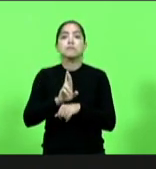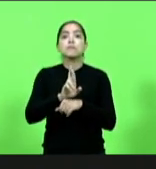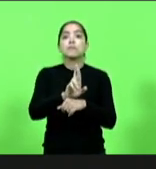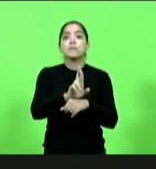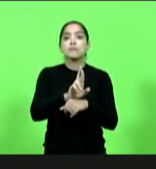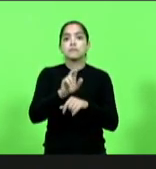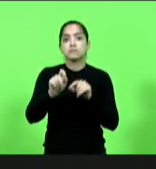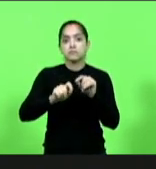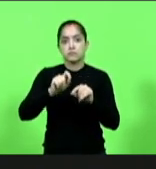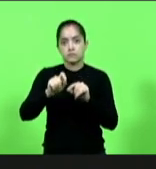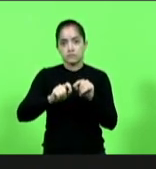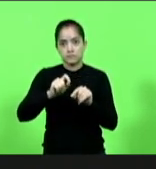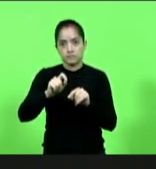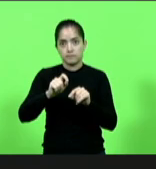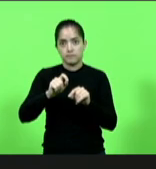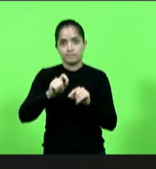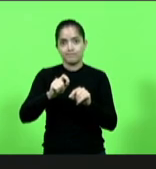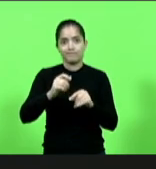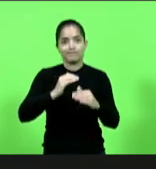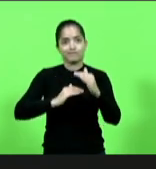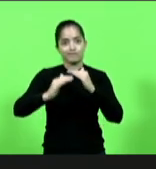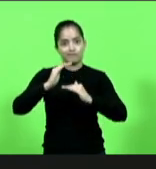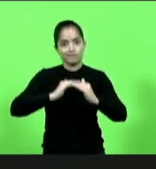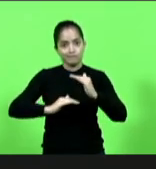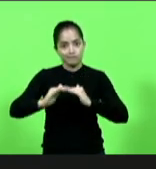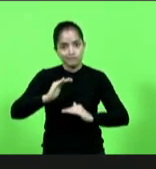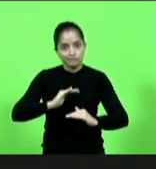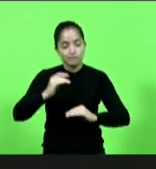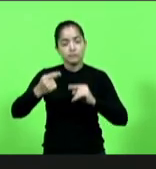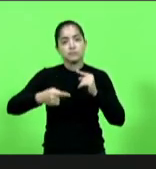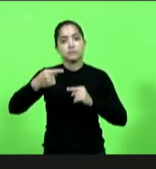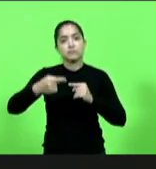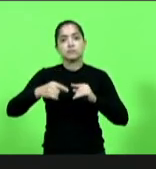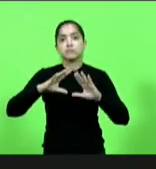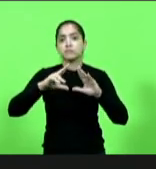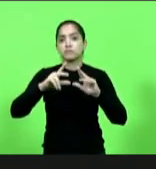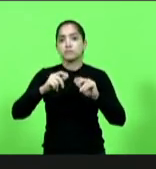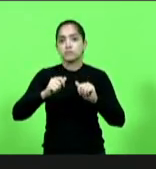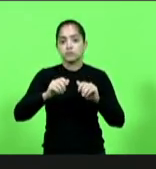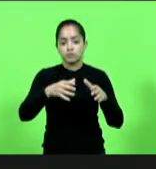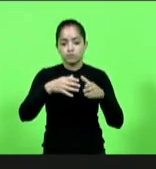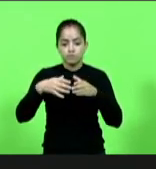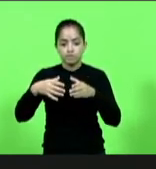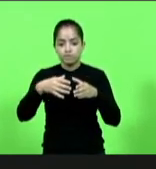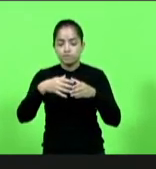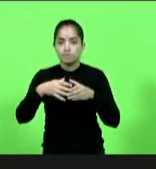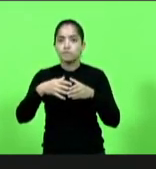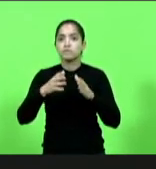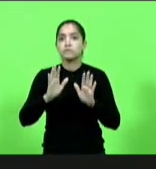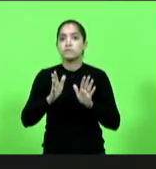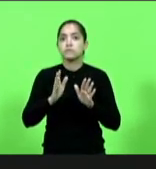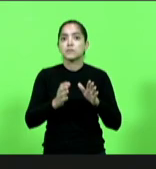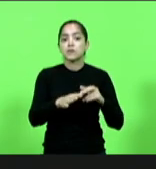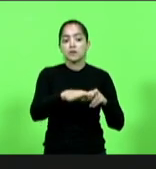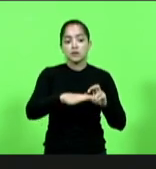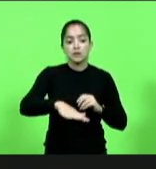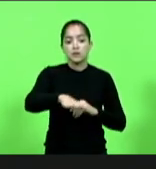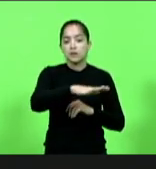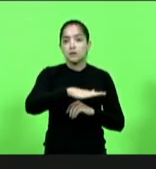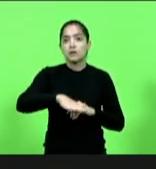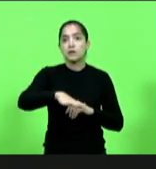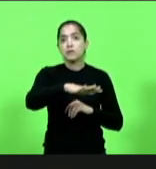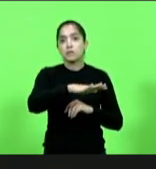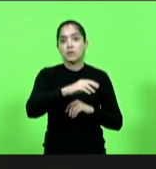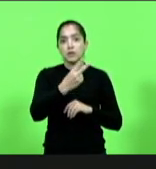prática um recuo em relação ao debate já feito por várias instituições e o setor produtivo entre